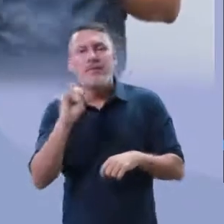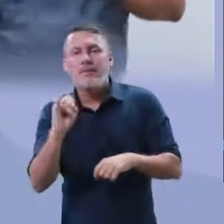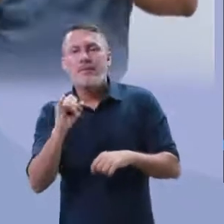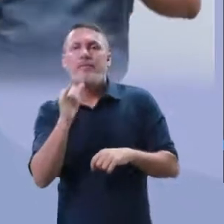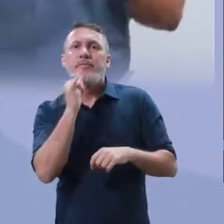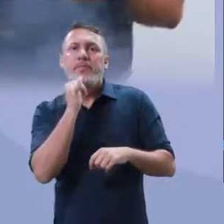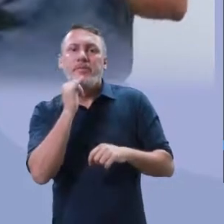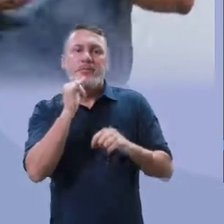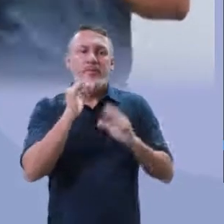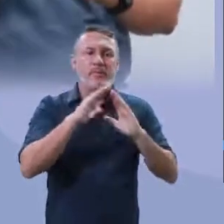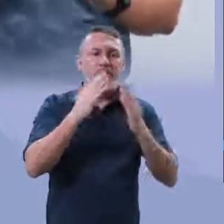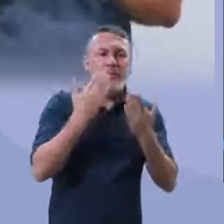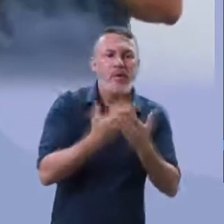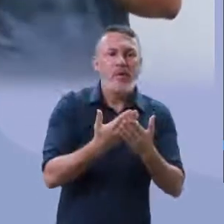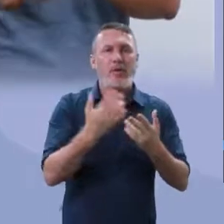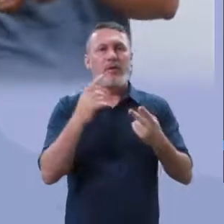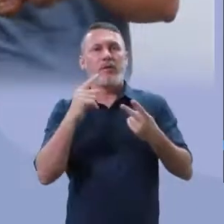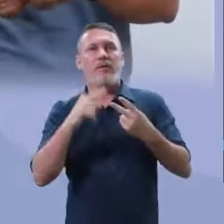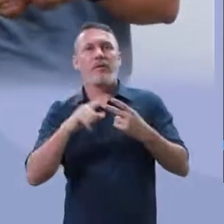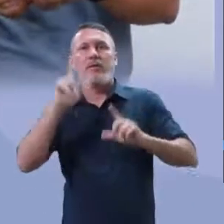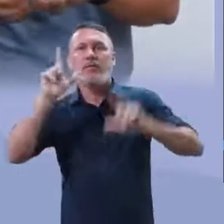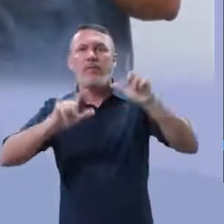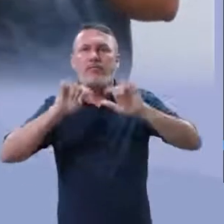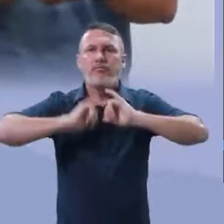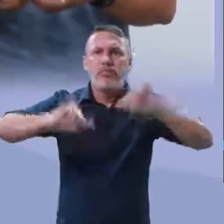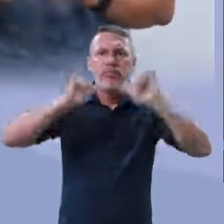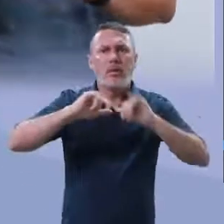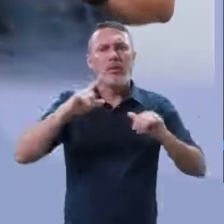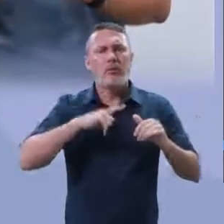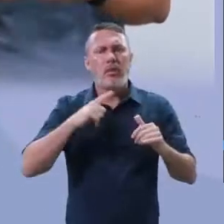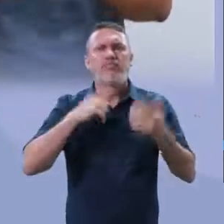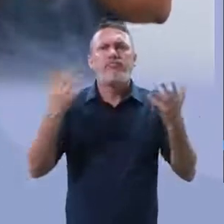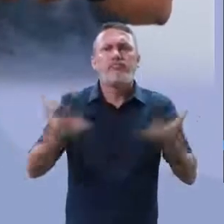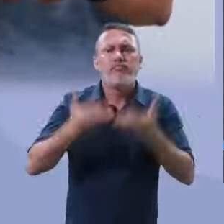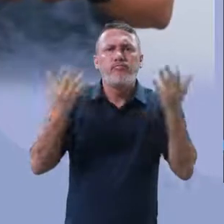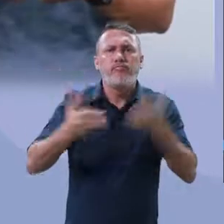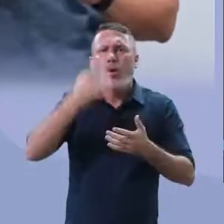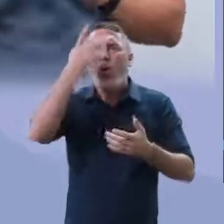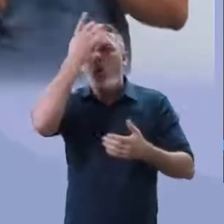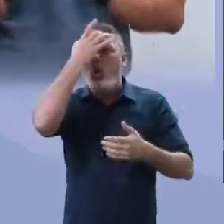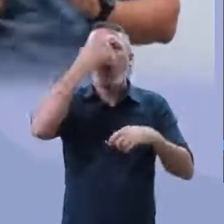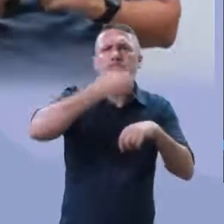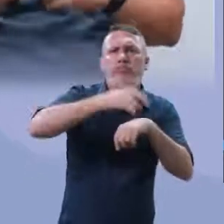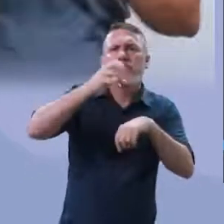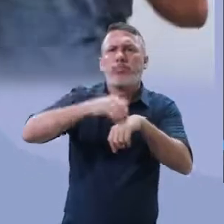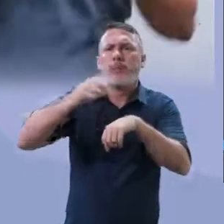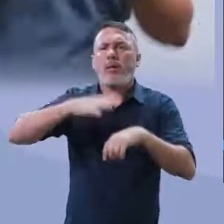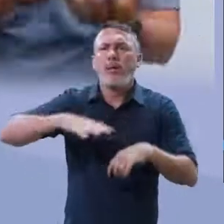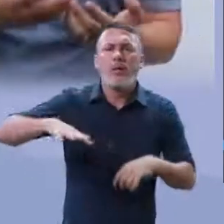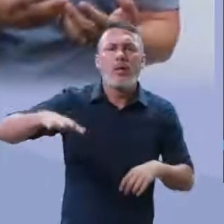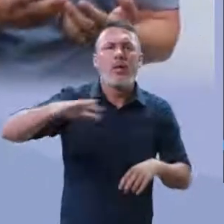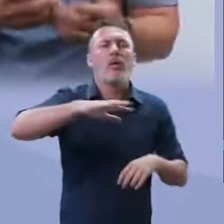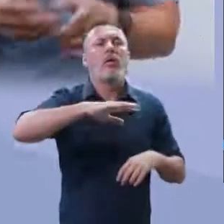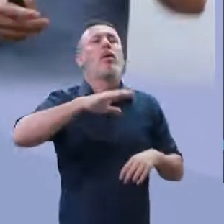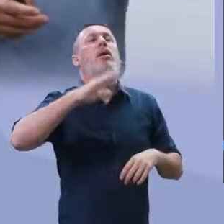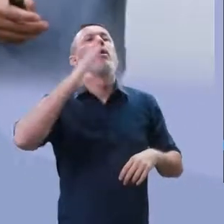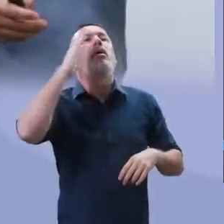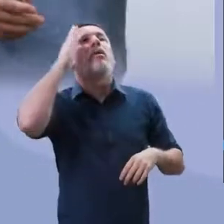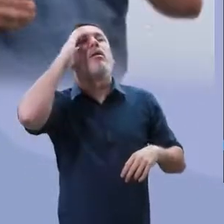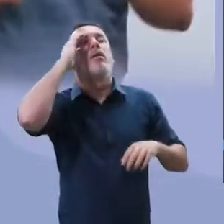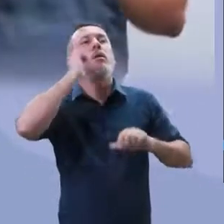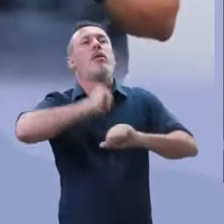faz geralmente uma campanha voltada para isso, campanha educativa, talvez as barreiras